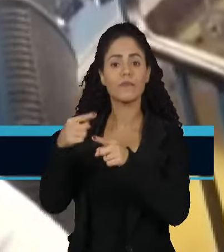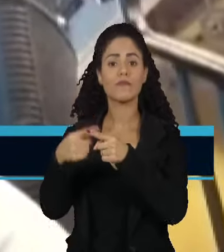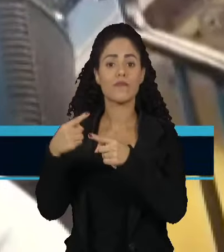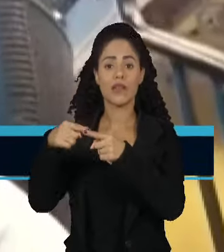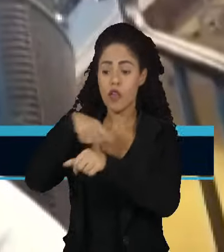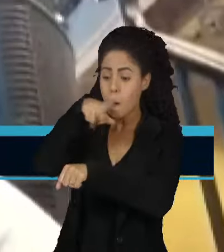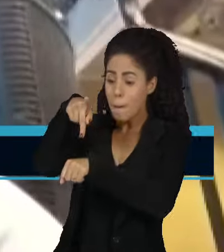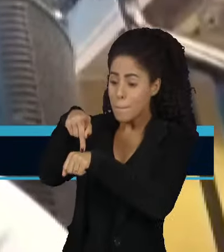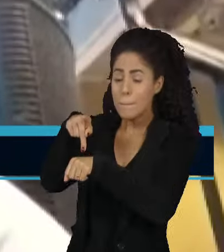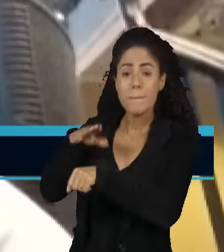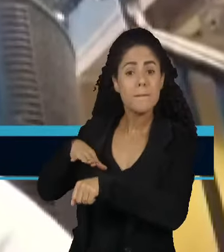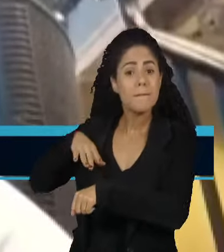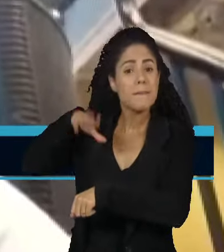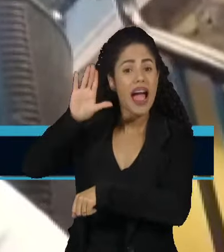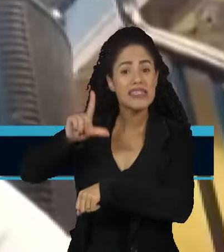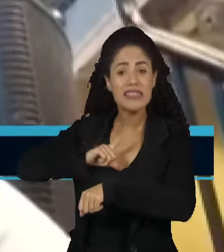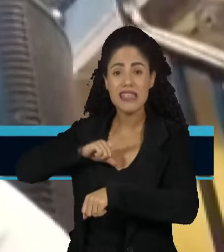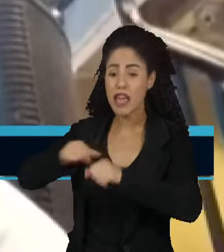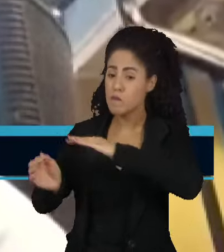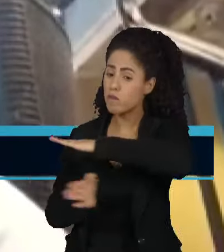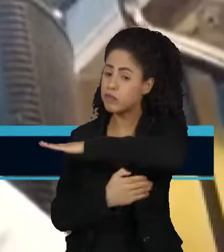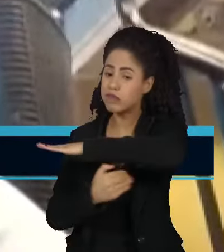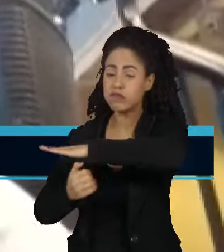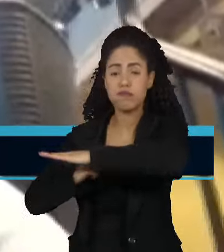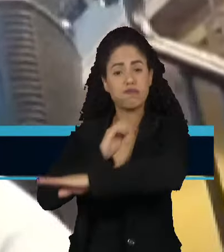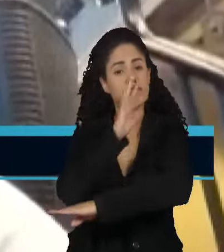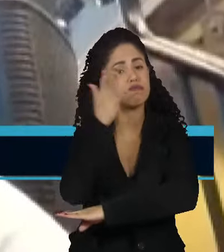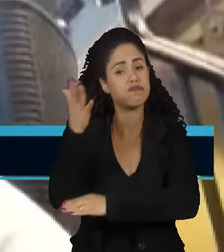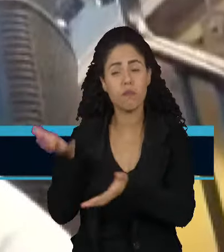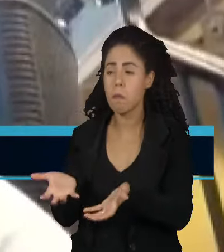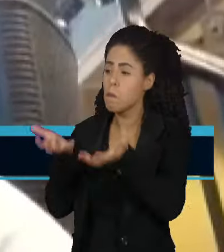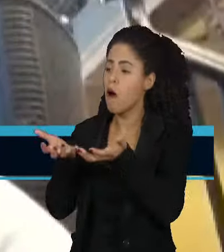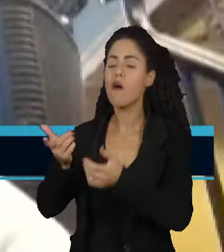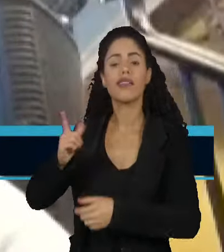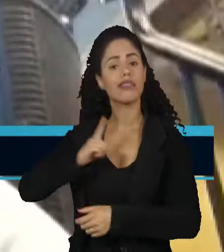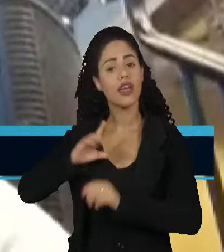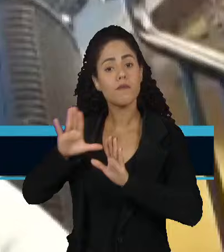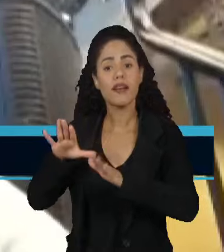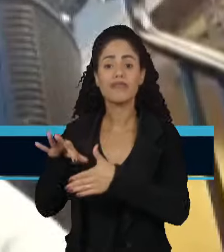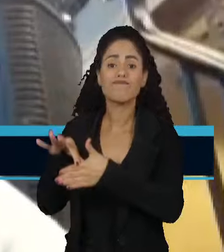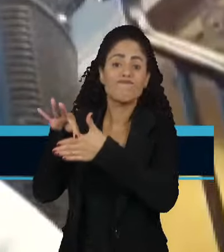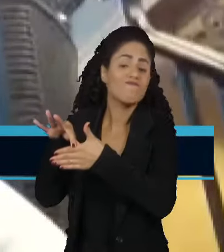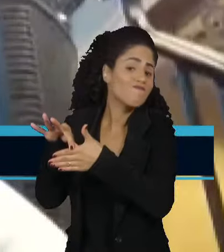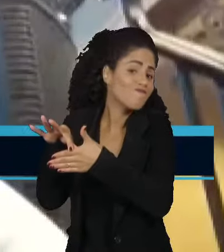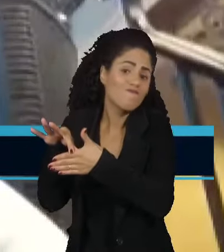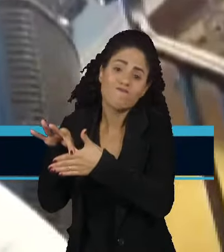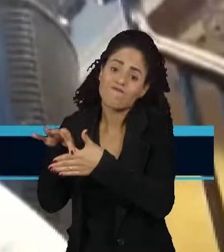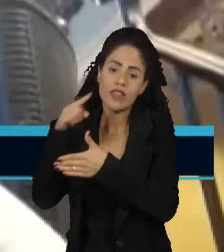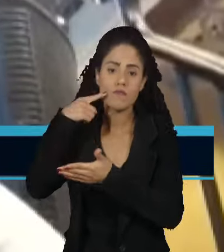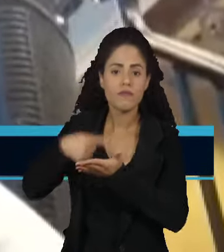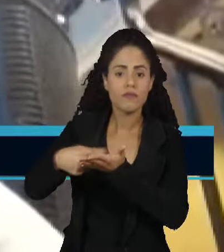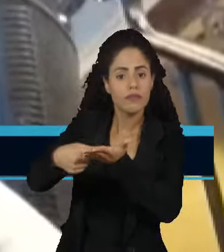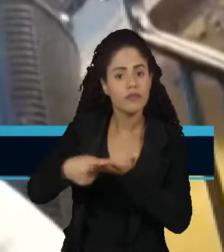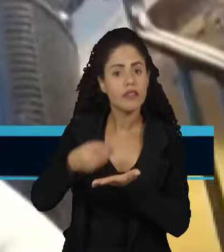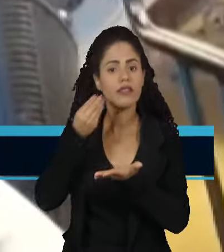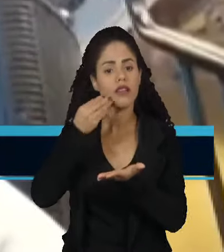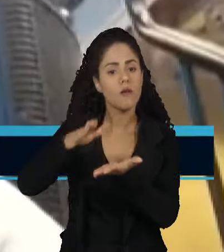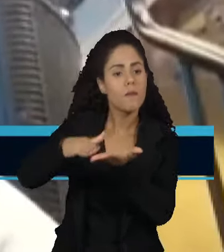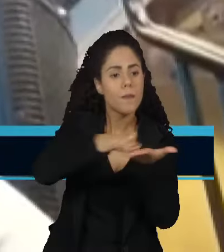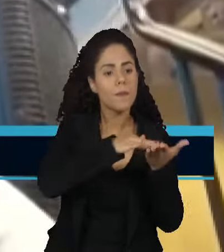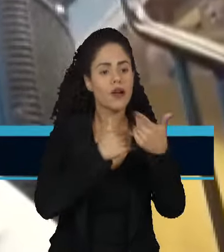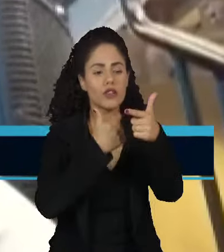com maior biodiversidade do mundo poderia ter uma condição melhor para liderar os processos de negociação e poder cobrar